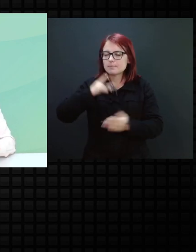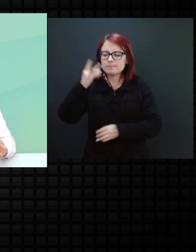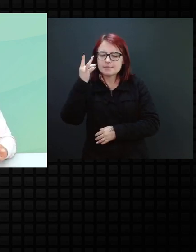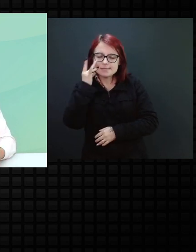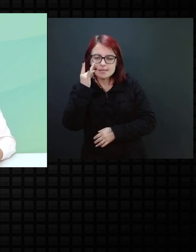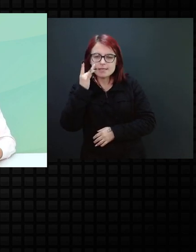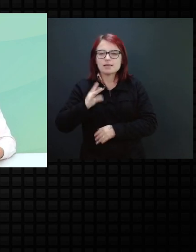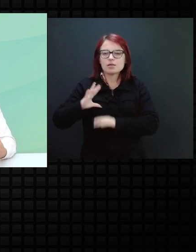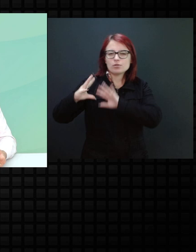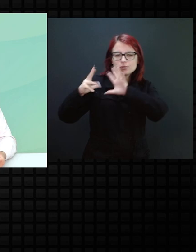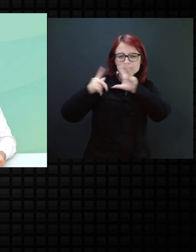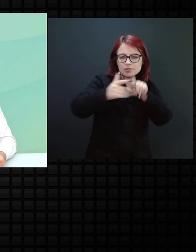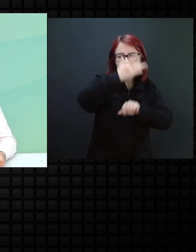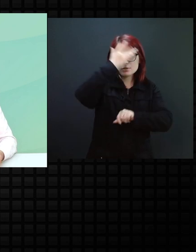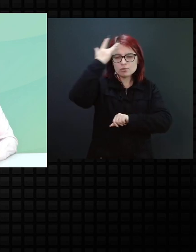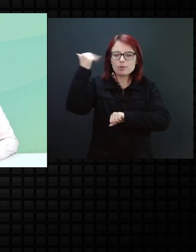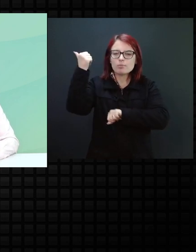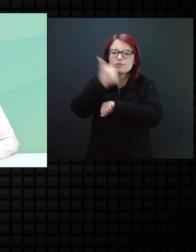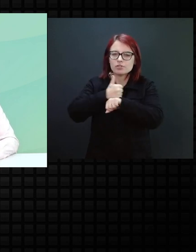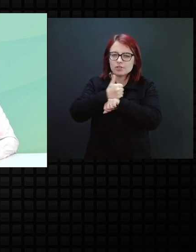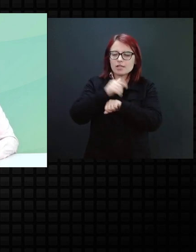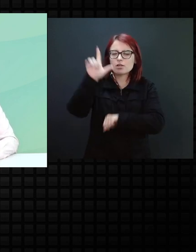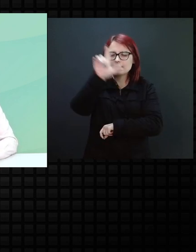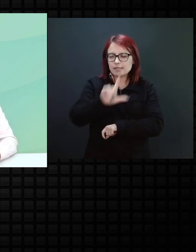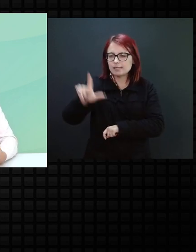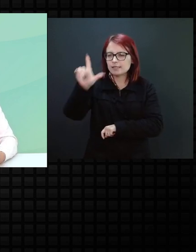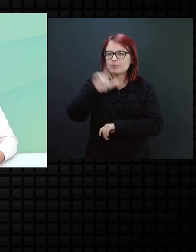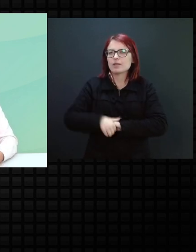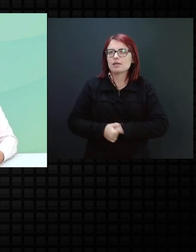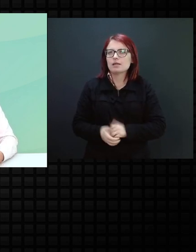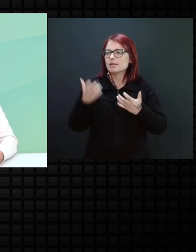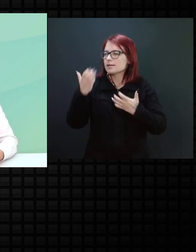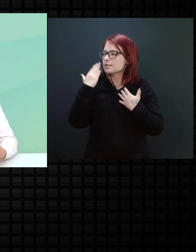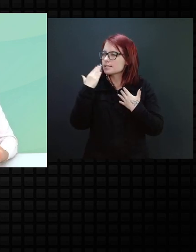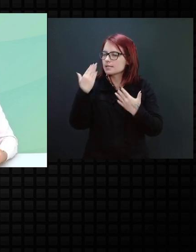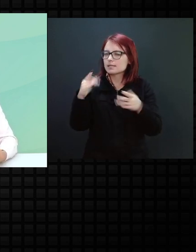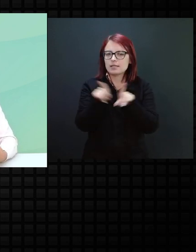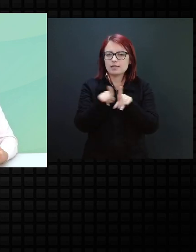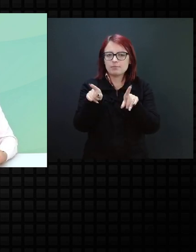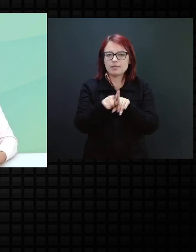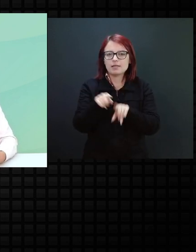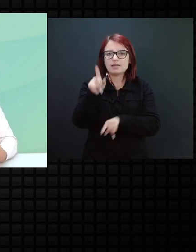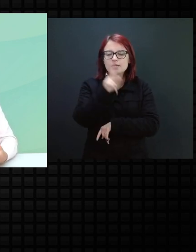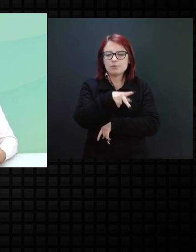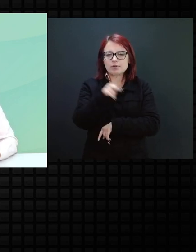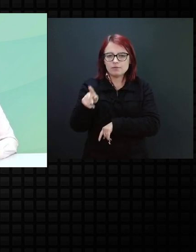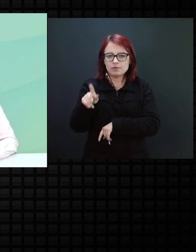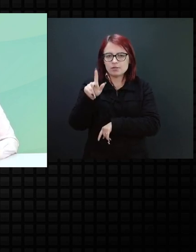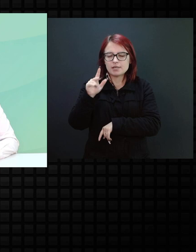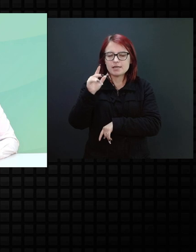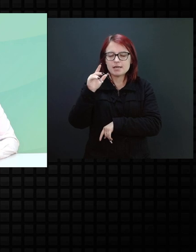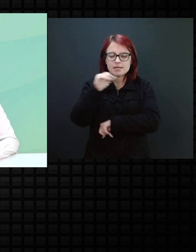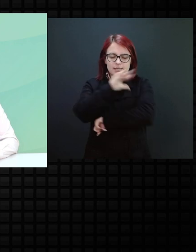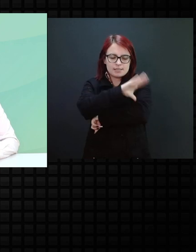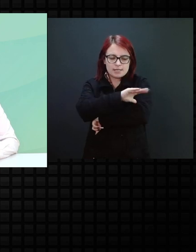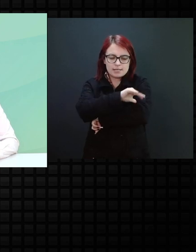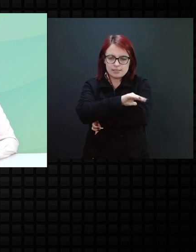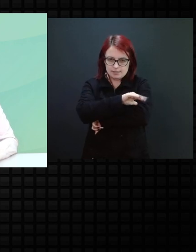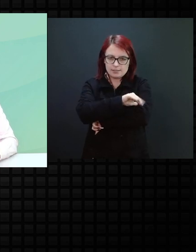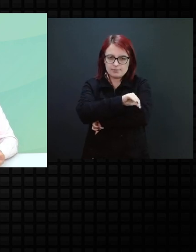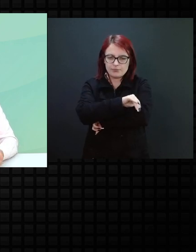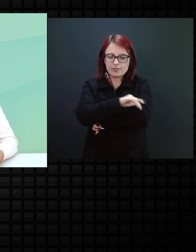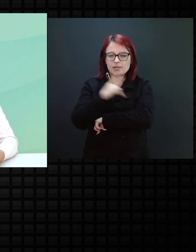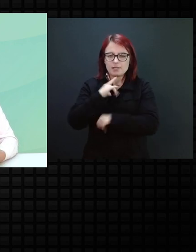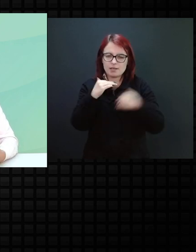de todos vocês profissionais de Londrina. Agradeço muito a professora Sandra Golin, né, que é a